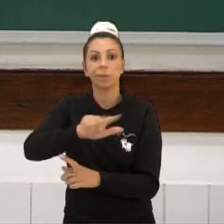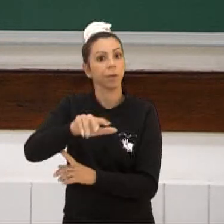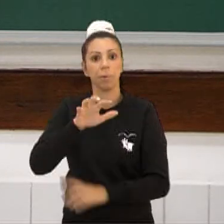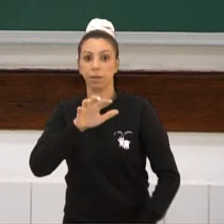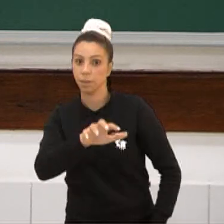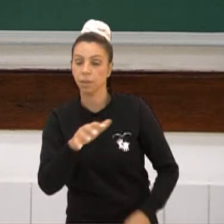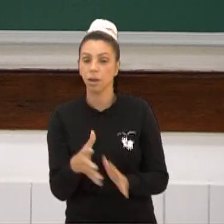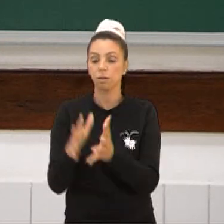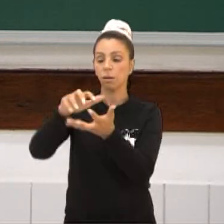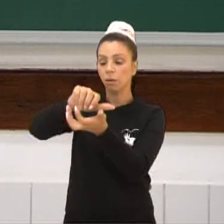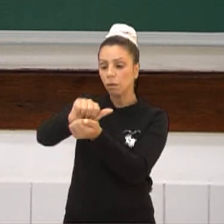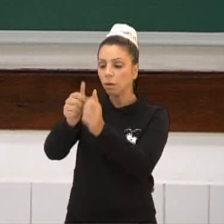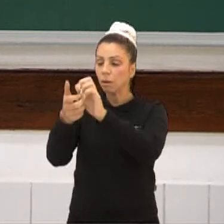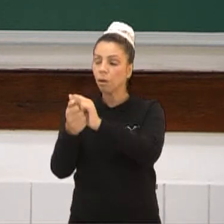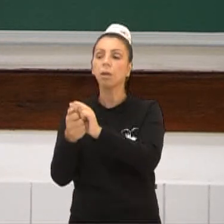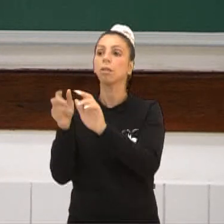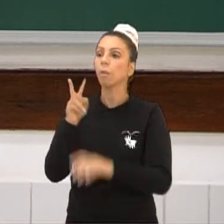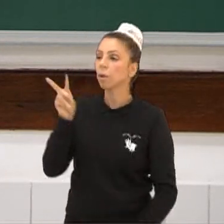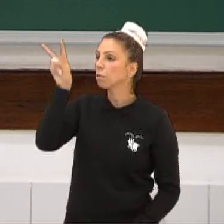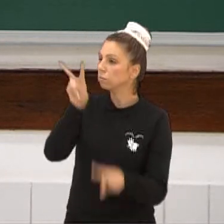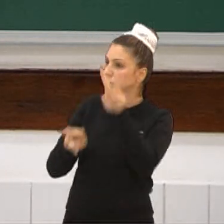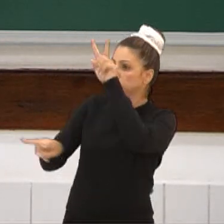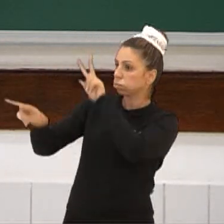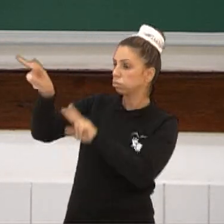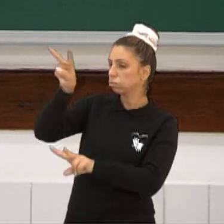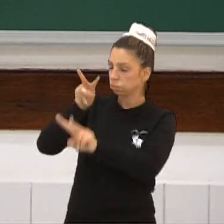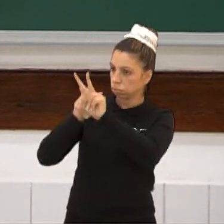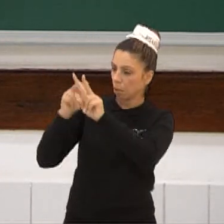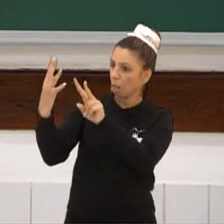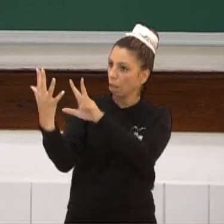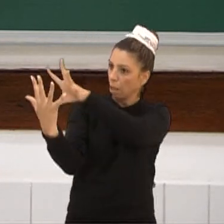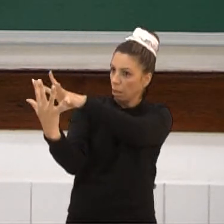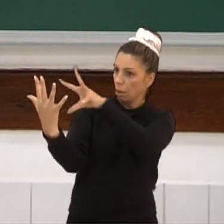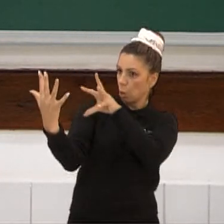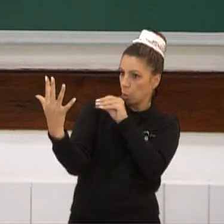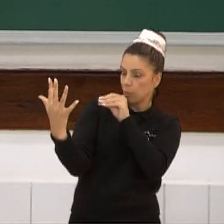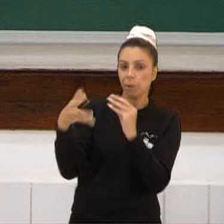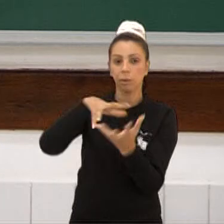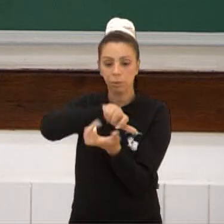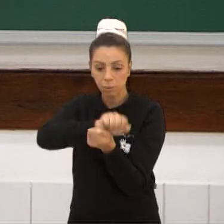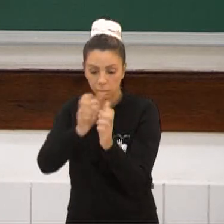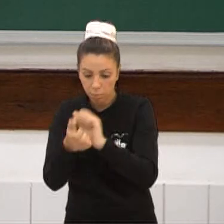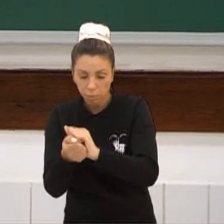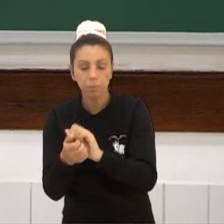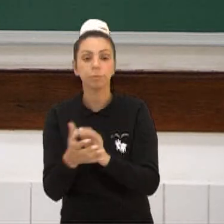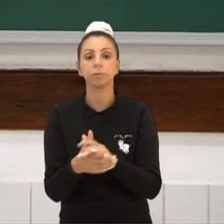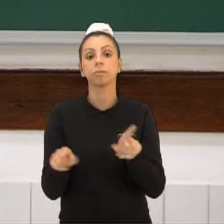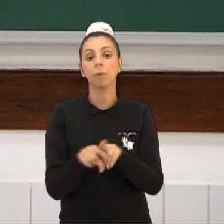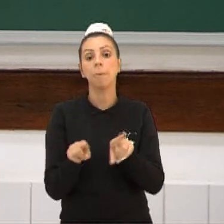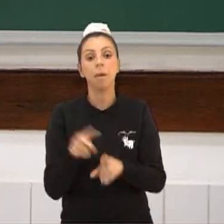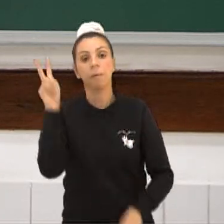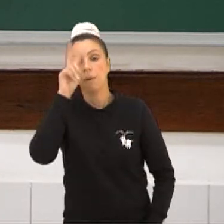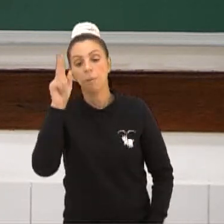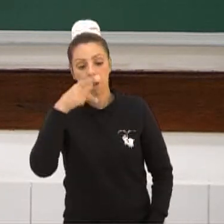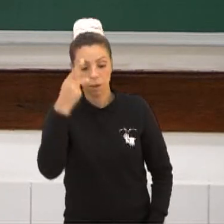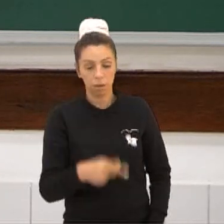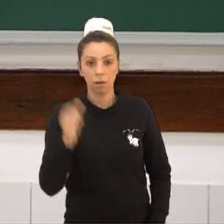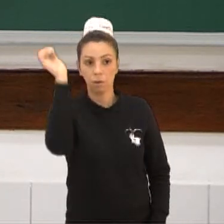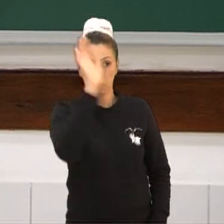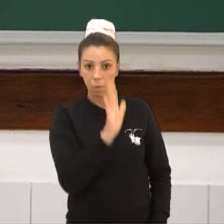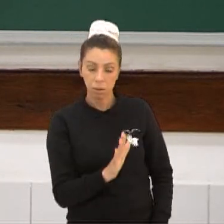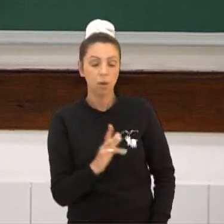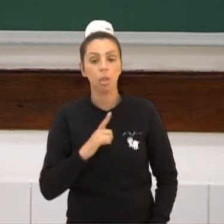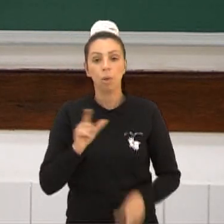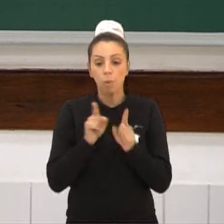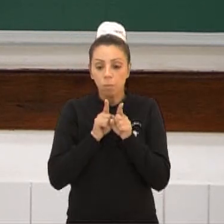somente na sua visão, tendo o seu senso estético. E nós temos que lembrar também que dentro do Brasil nós temos dois troncos